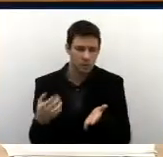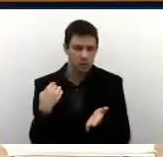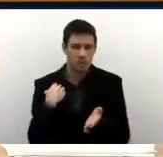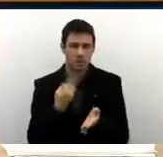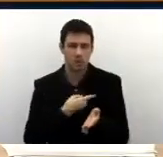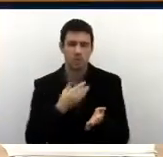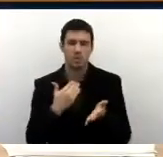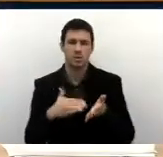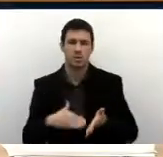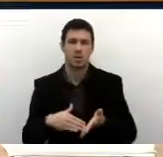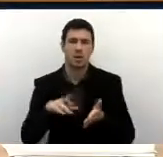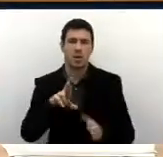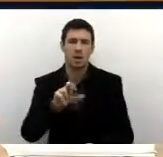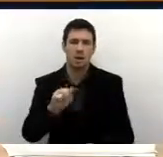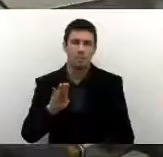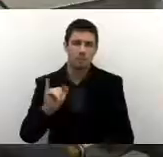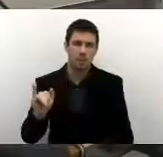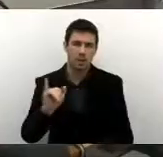nobre secretário Rabi Kaliu.